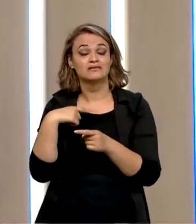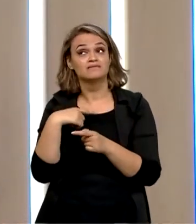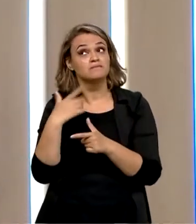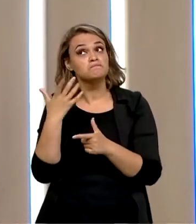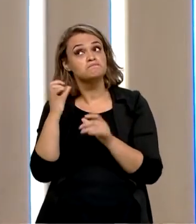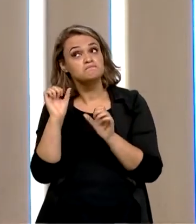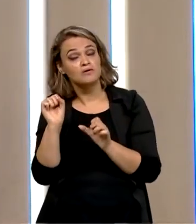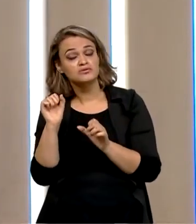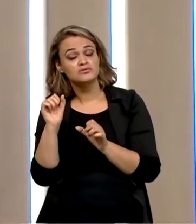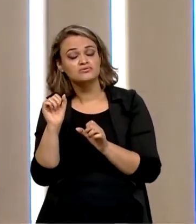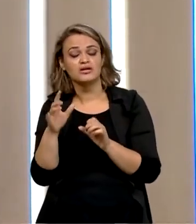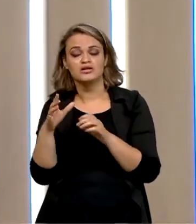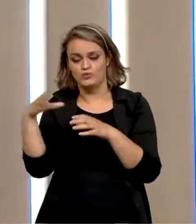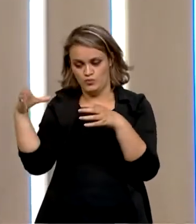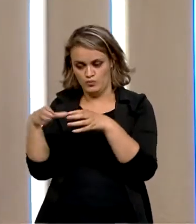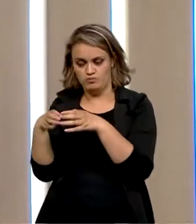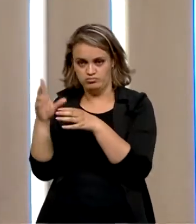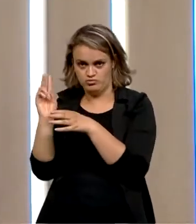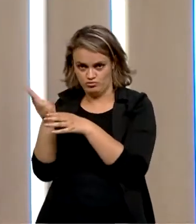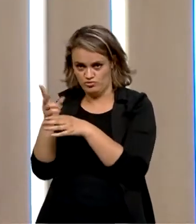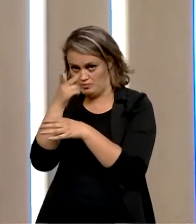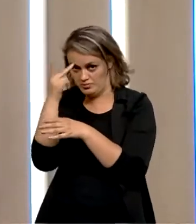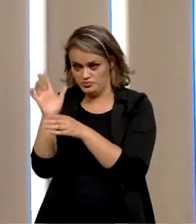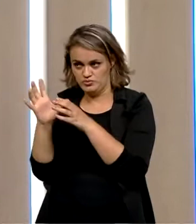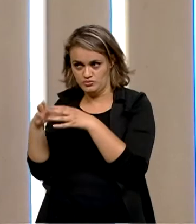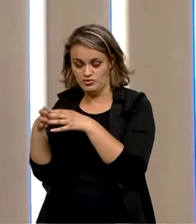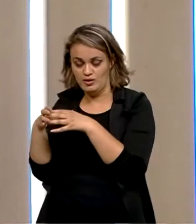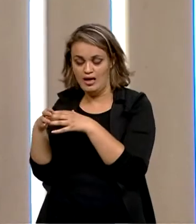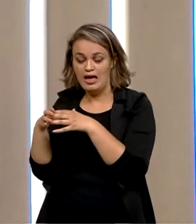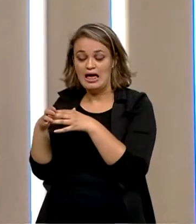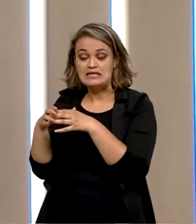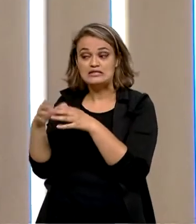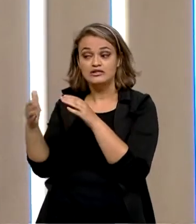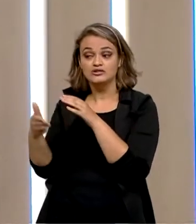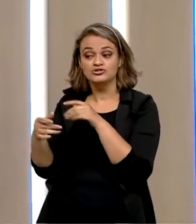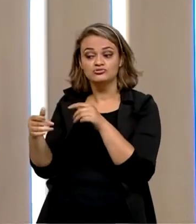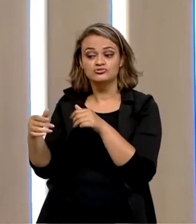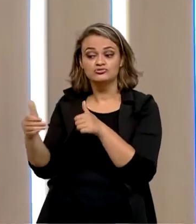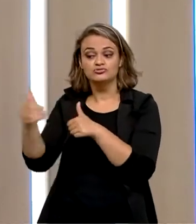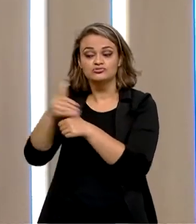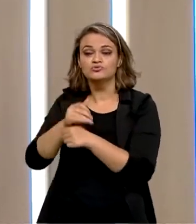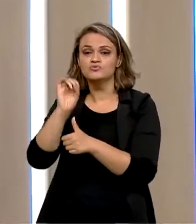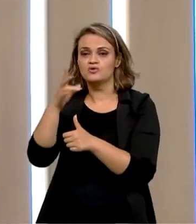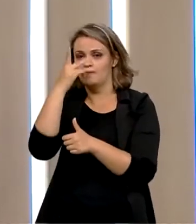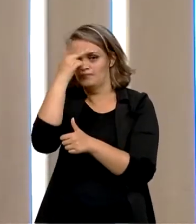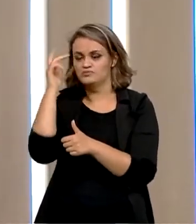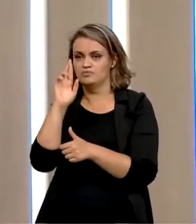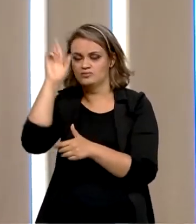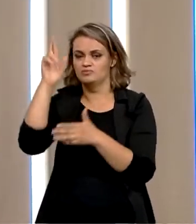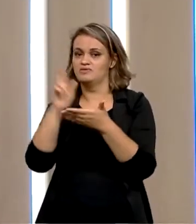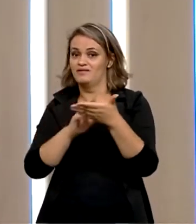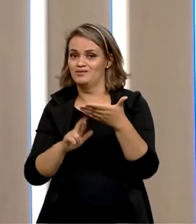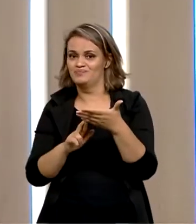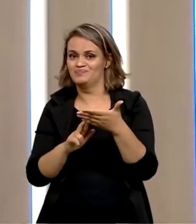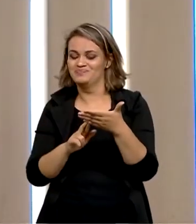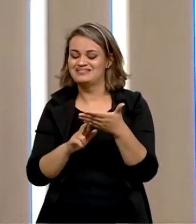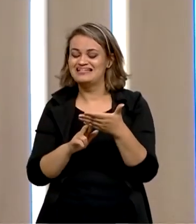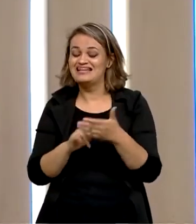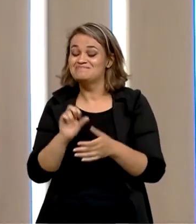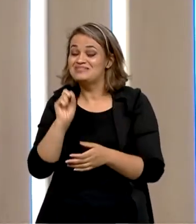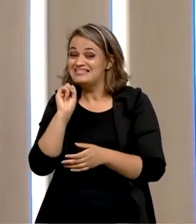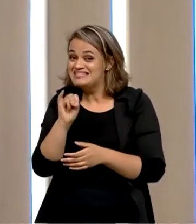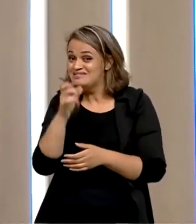mantenha os membros e talvez troque o relator. Se o relator ficar, haverá uma situação um pouco